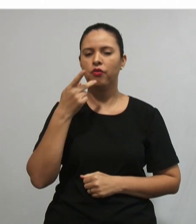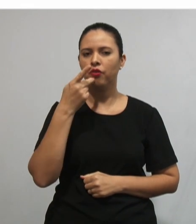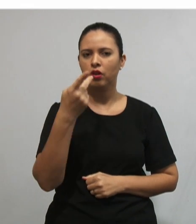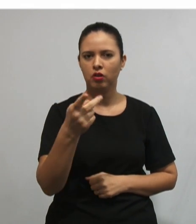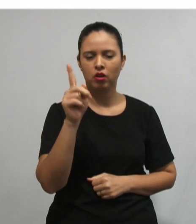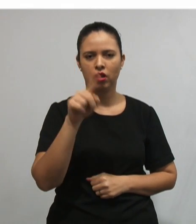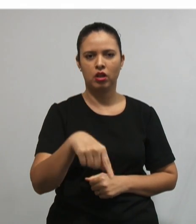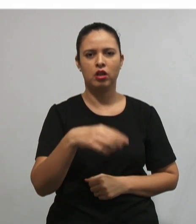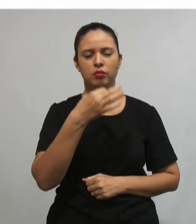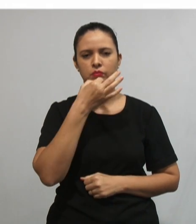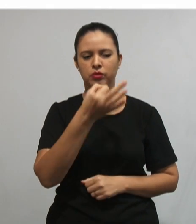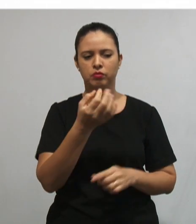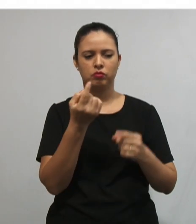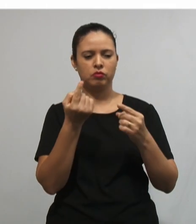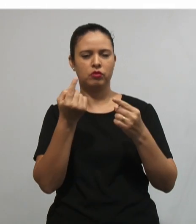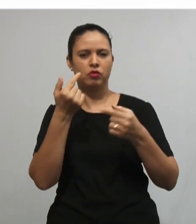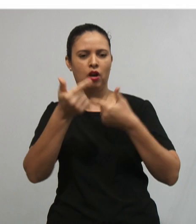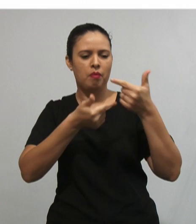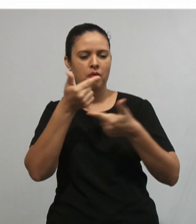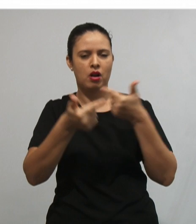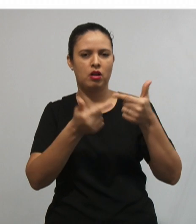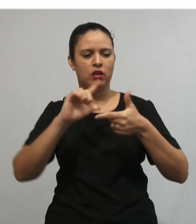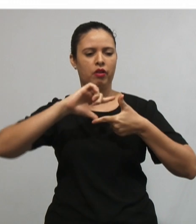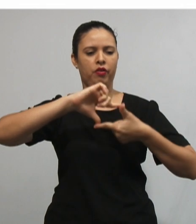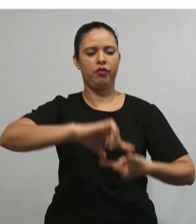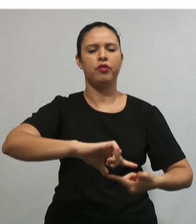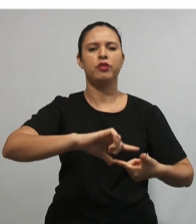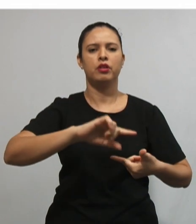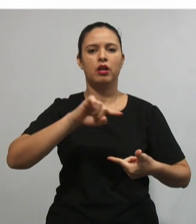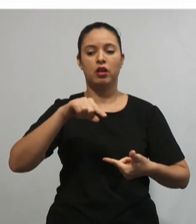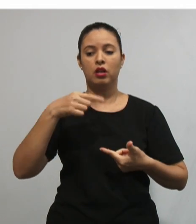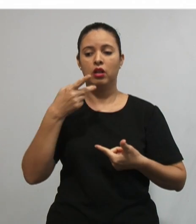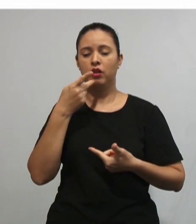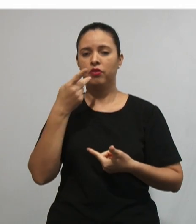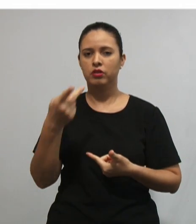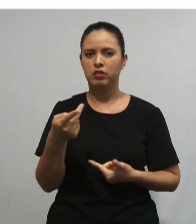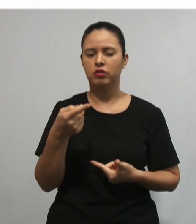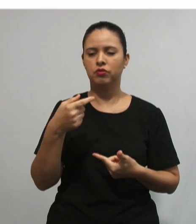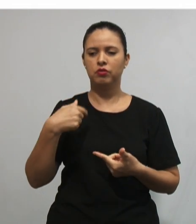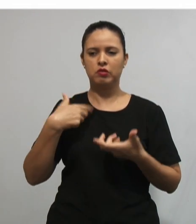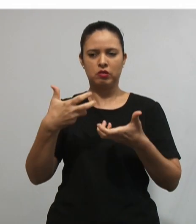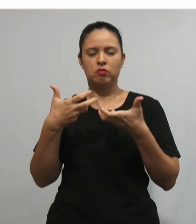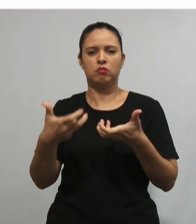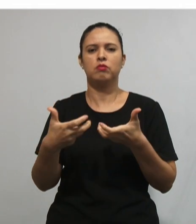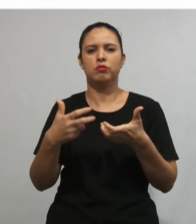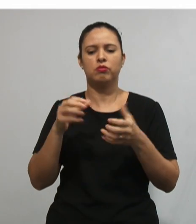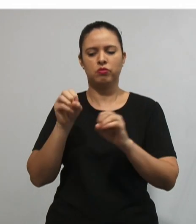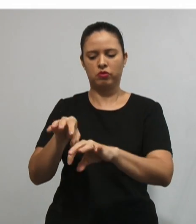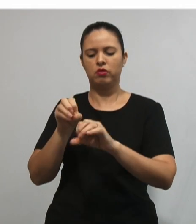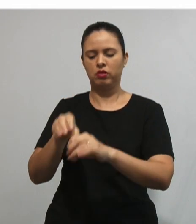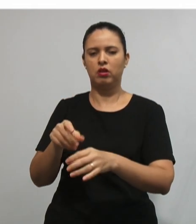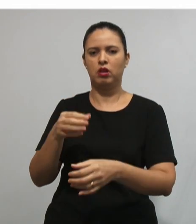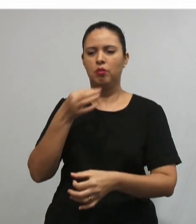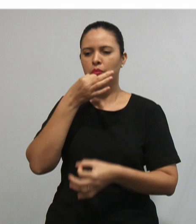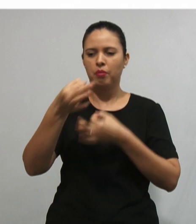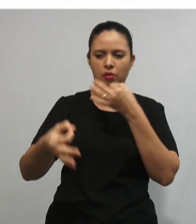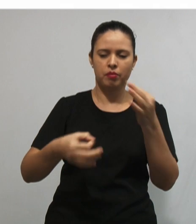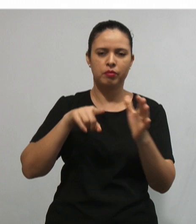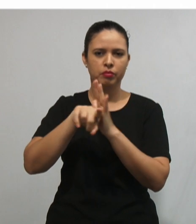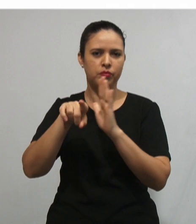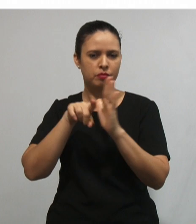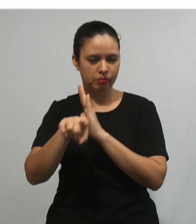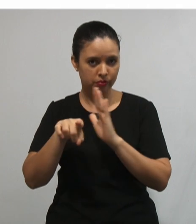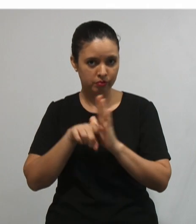de um trabalho alienado, defensor de uma educação crítica, Capaz de conduzir o homem no caminho oposto